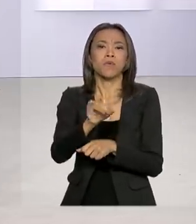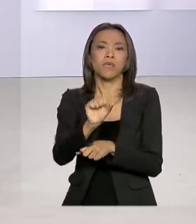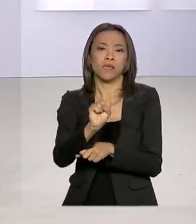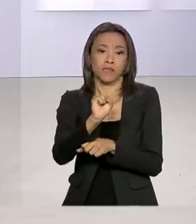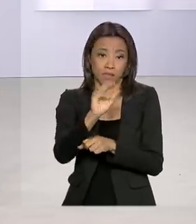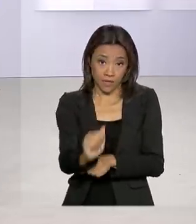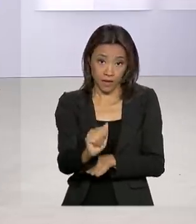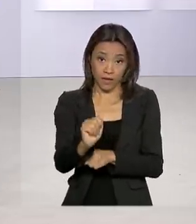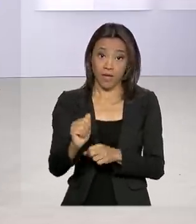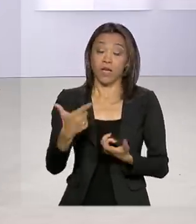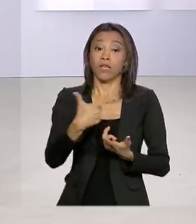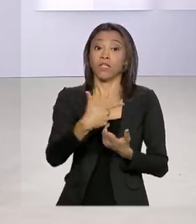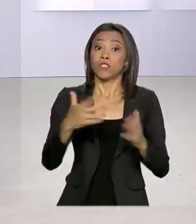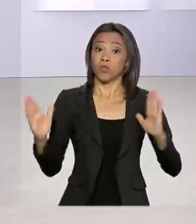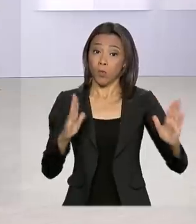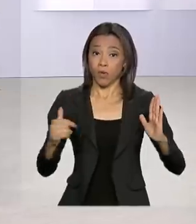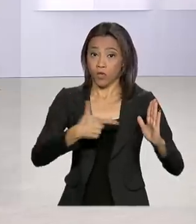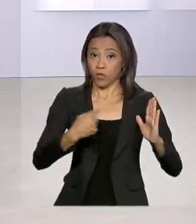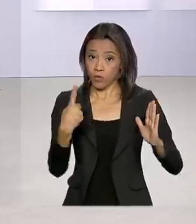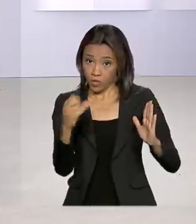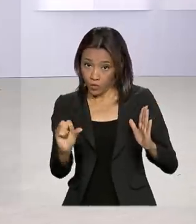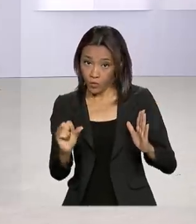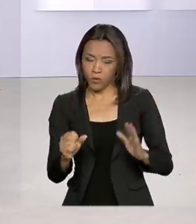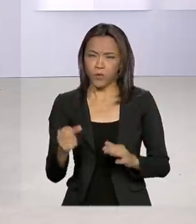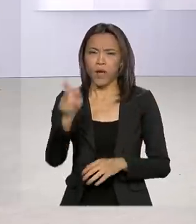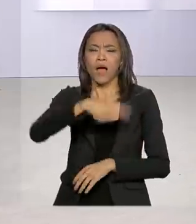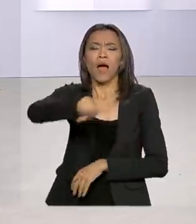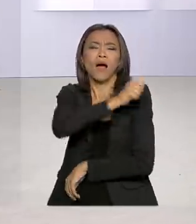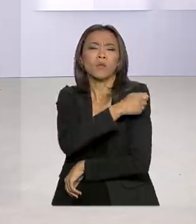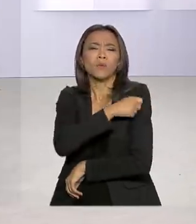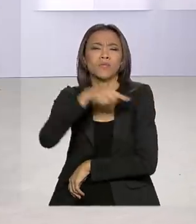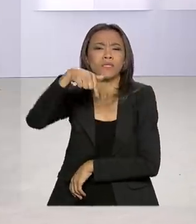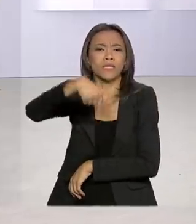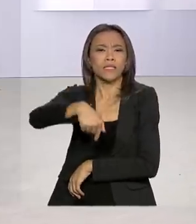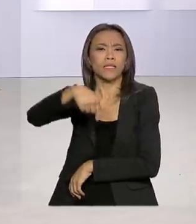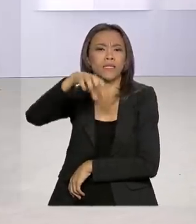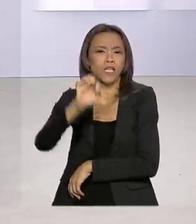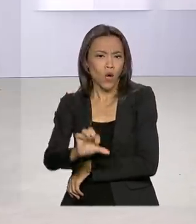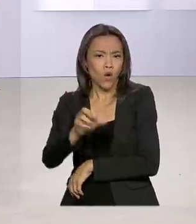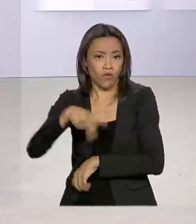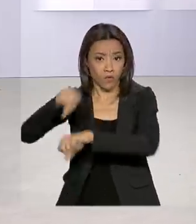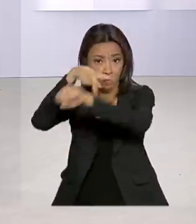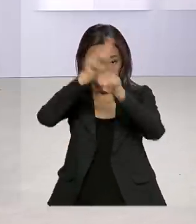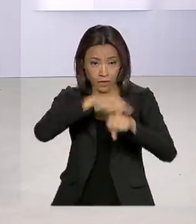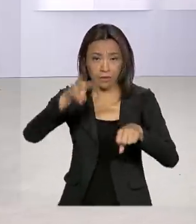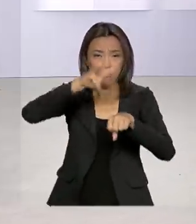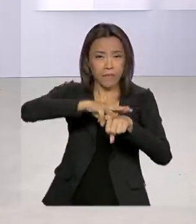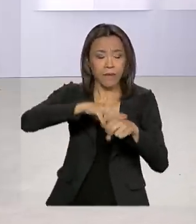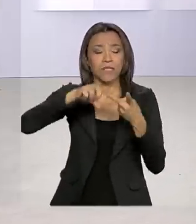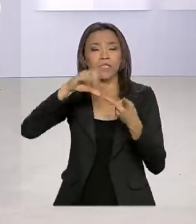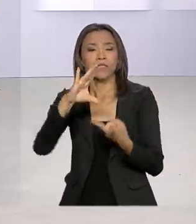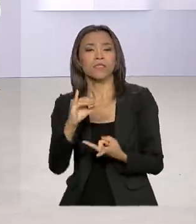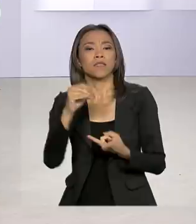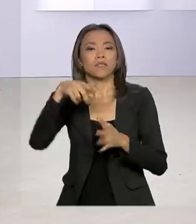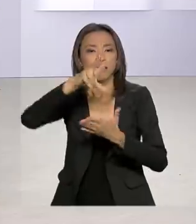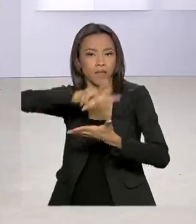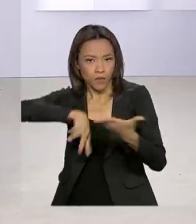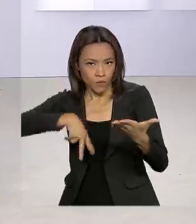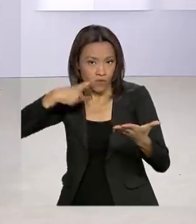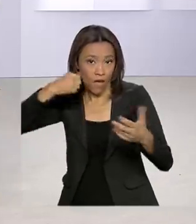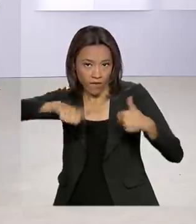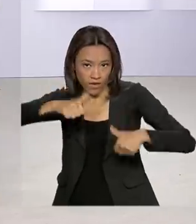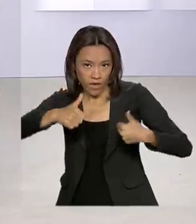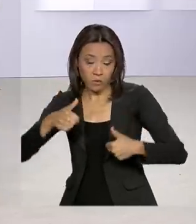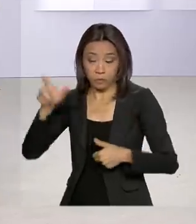2018. Alunos de 79 países foram avaliados nas áreas de matemática, ciências e leitura. O ministro da